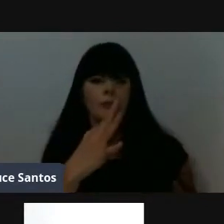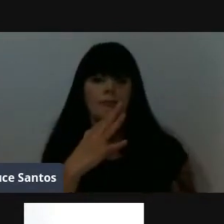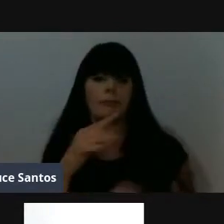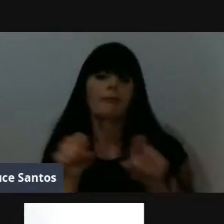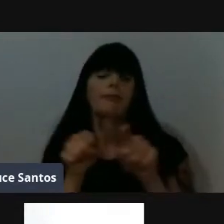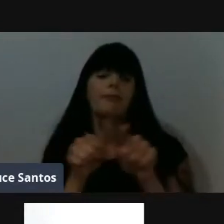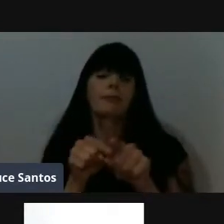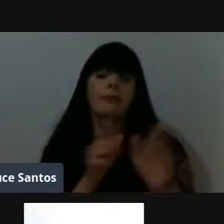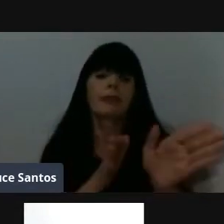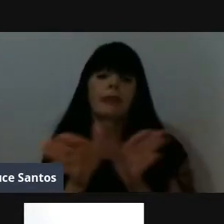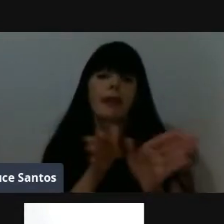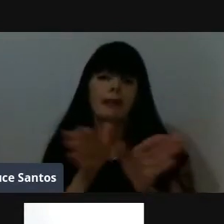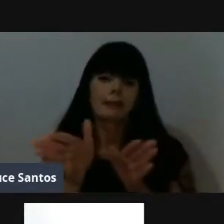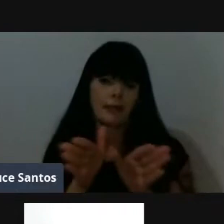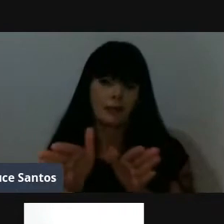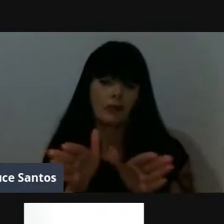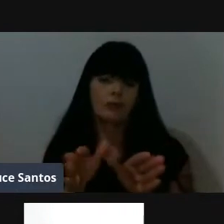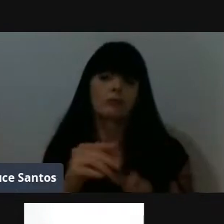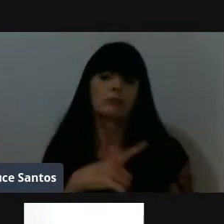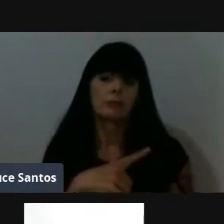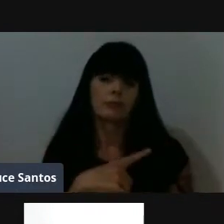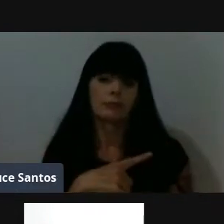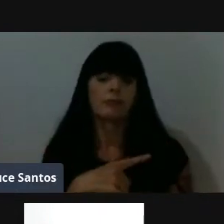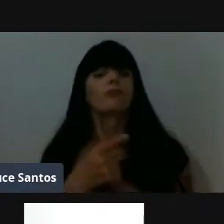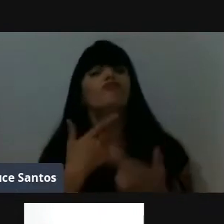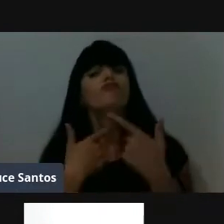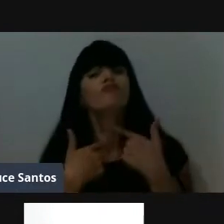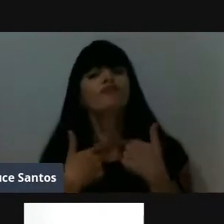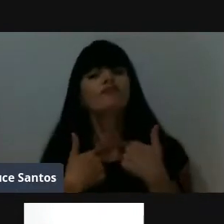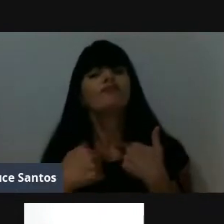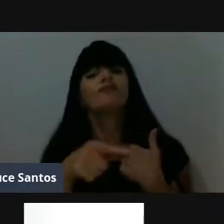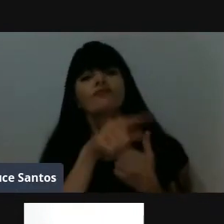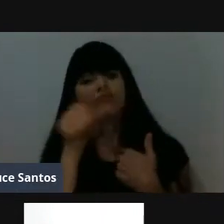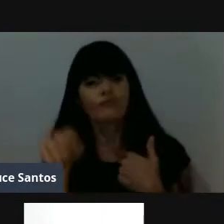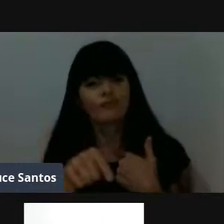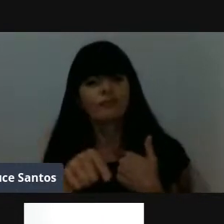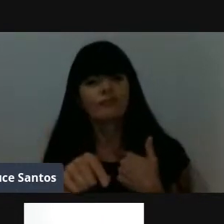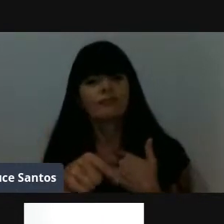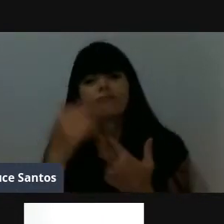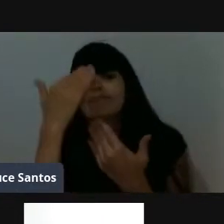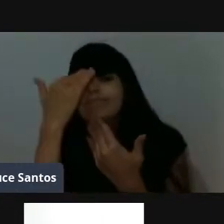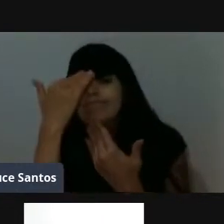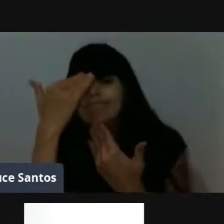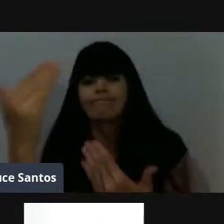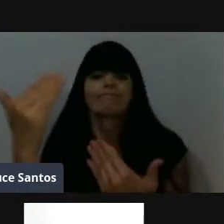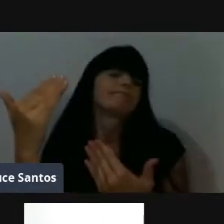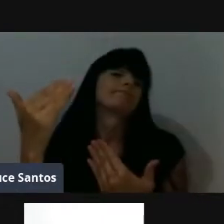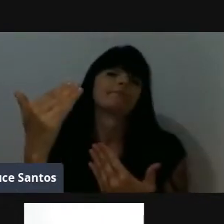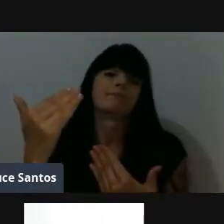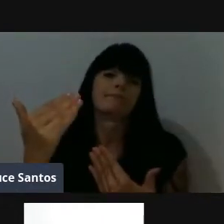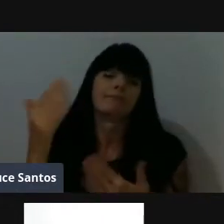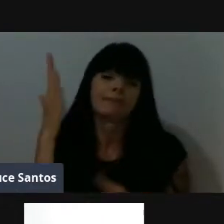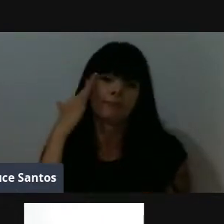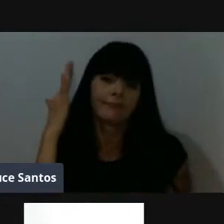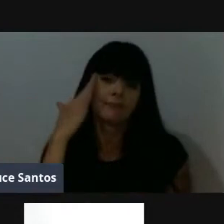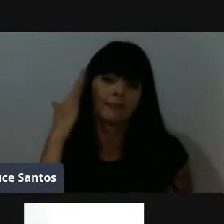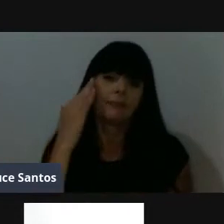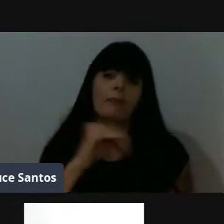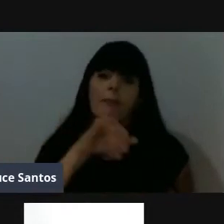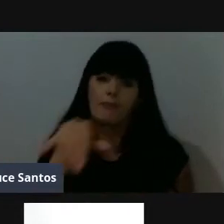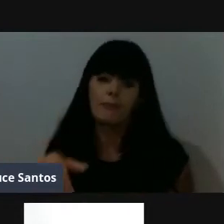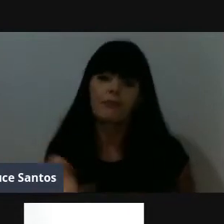acesso a isso, tá, então, desejo isso mesmo, que haja gratidão mesmo, que cada um de vocês saiba aproveitar